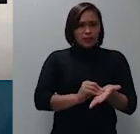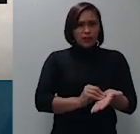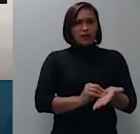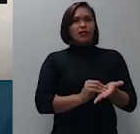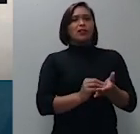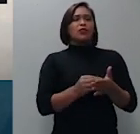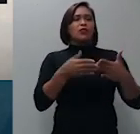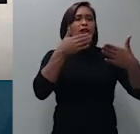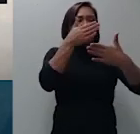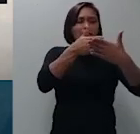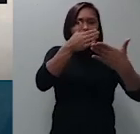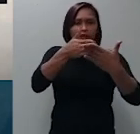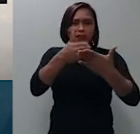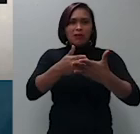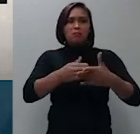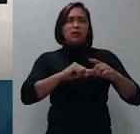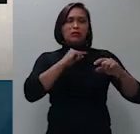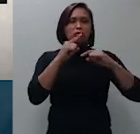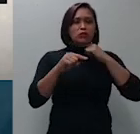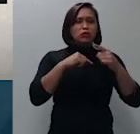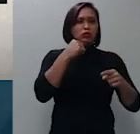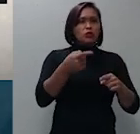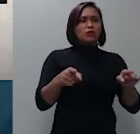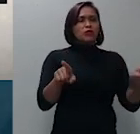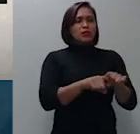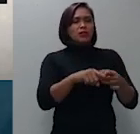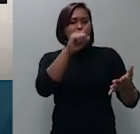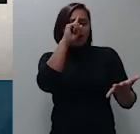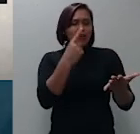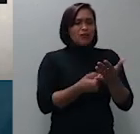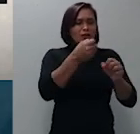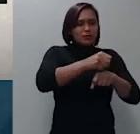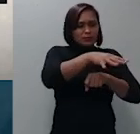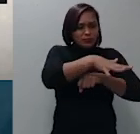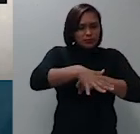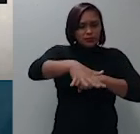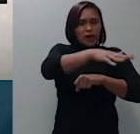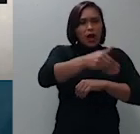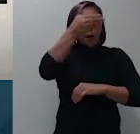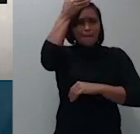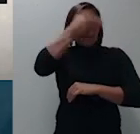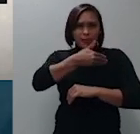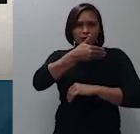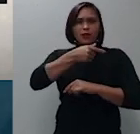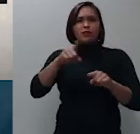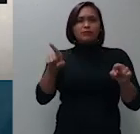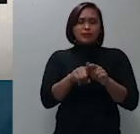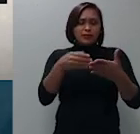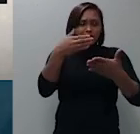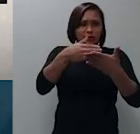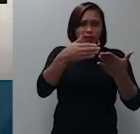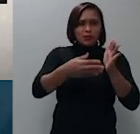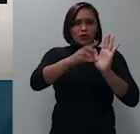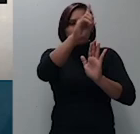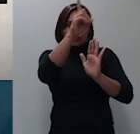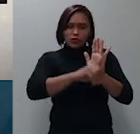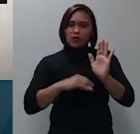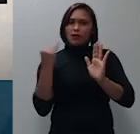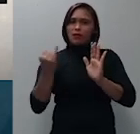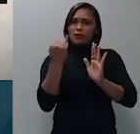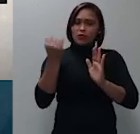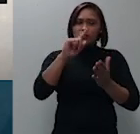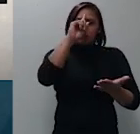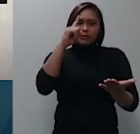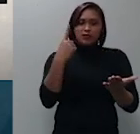fato define a distribuição do ônus da prova delimita as questões de direito relevantes para a decisão do mérito